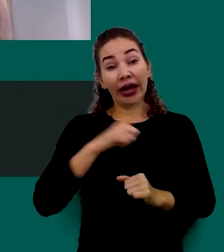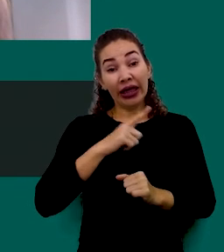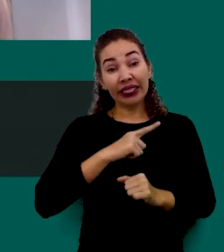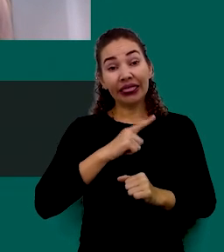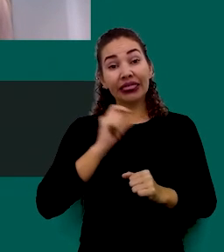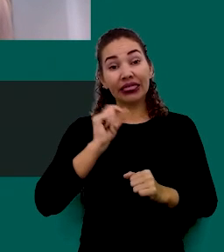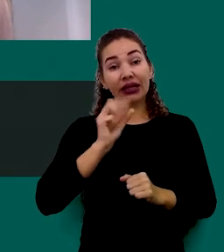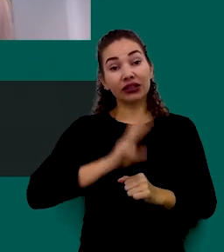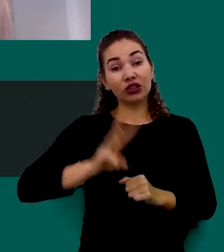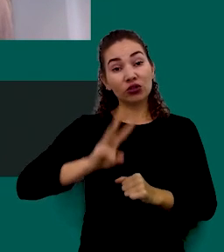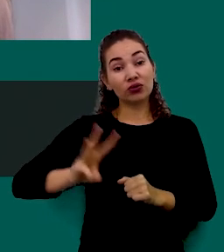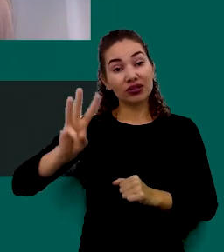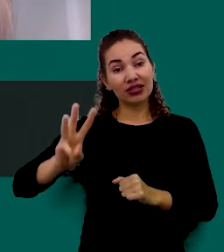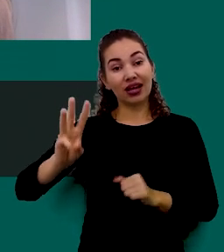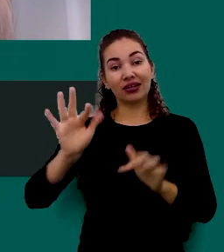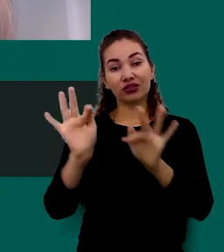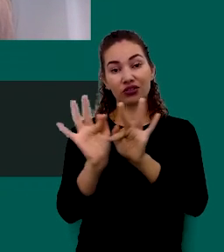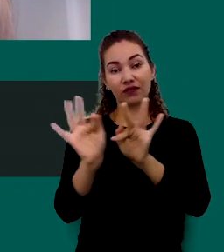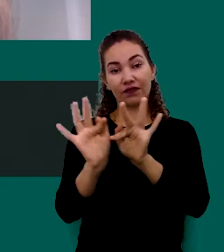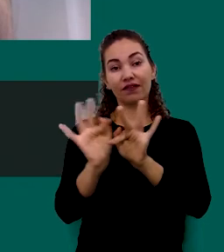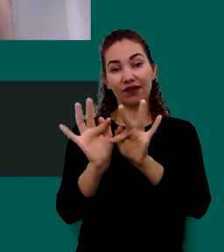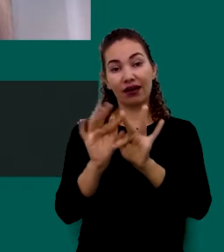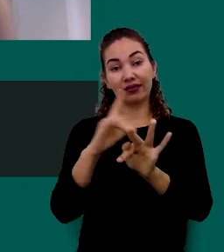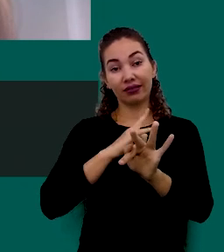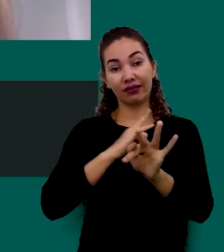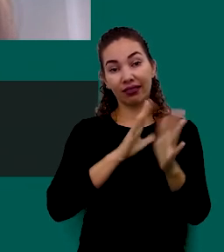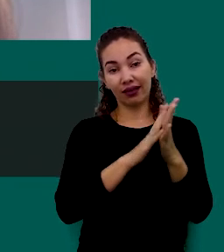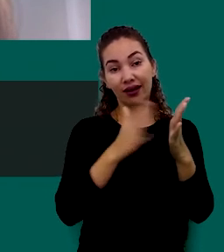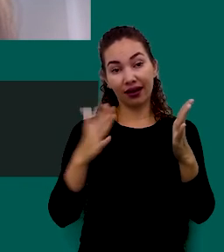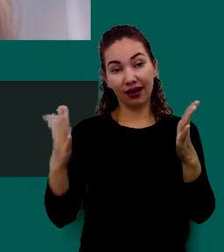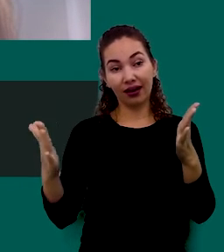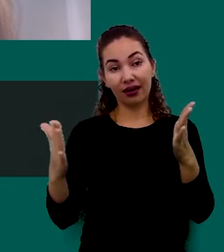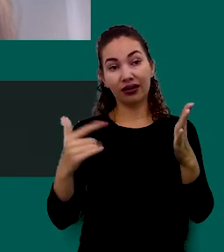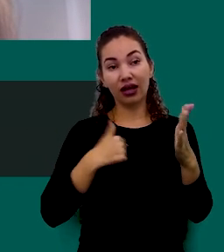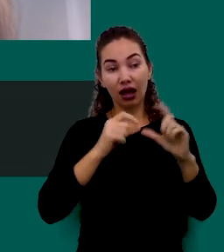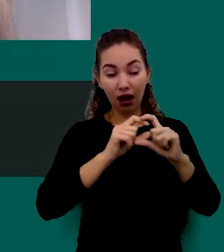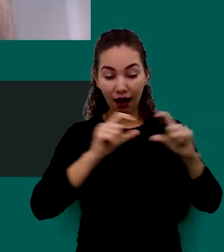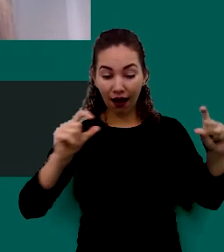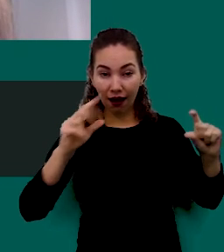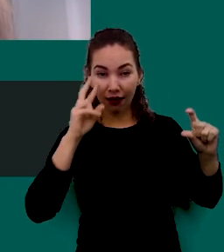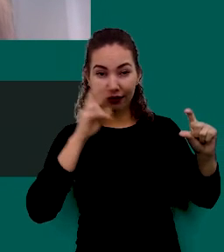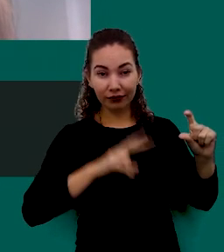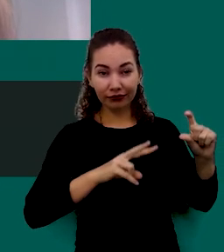Disponível No site Da Fevalho Tá Tá Aparecendo Aqui Para Vocês Já